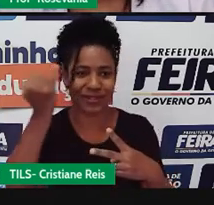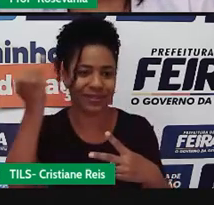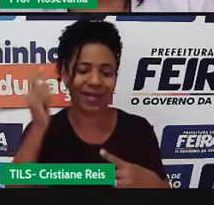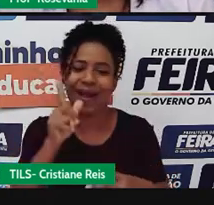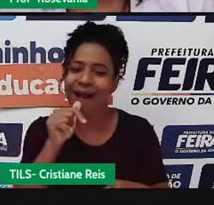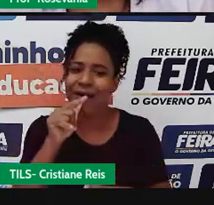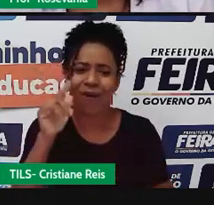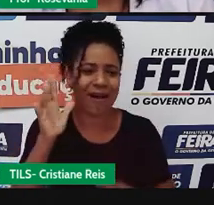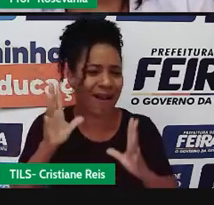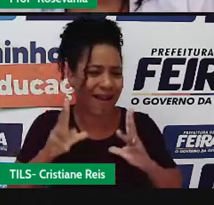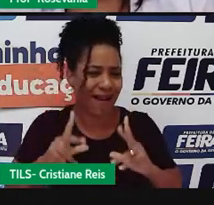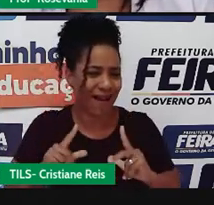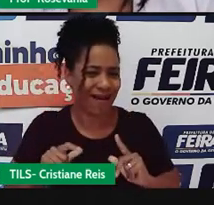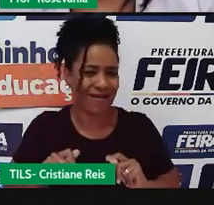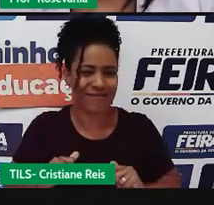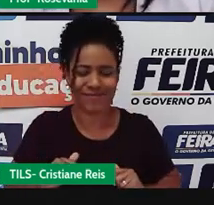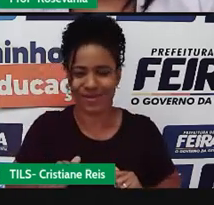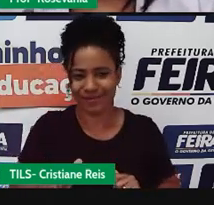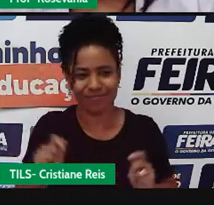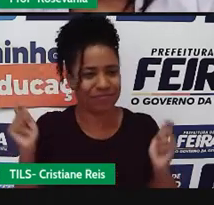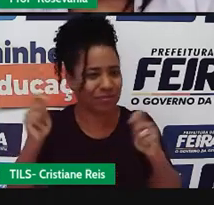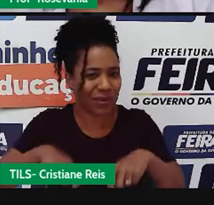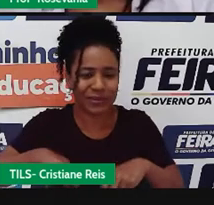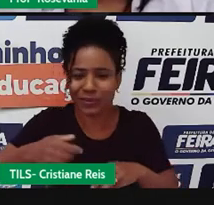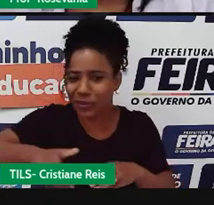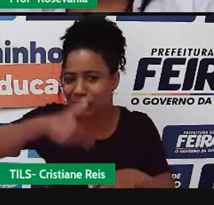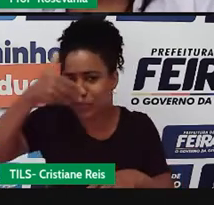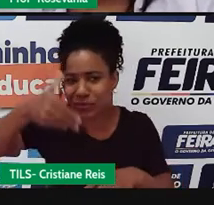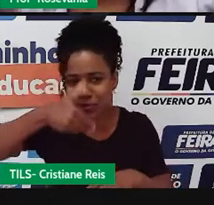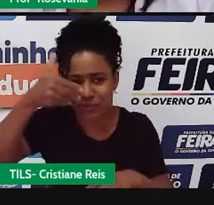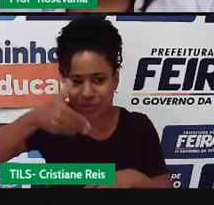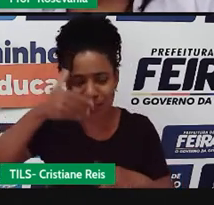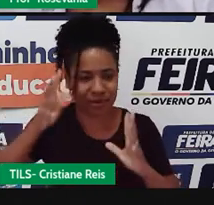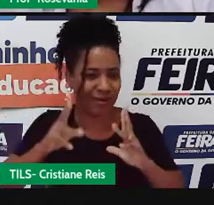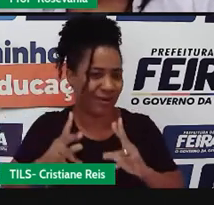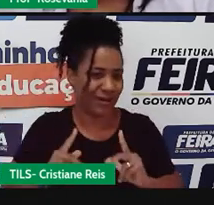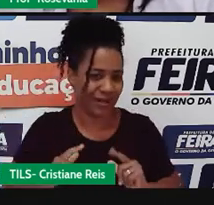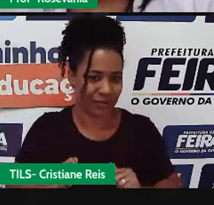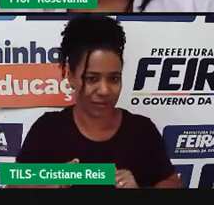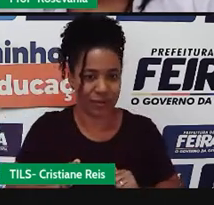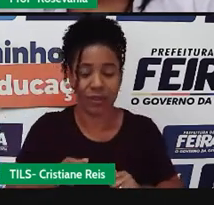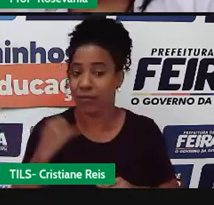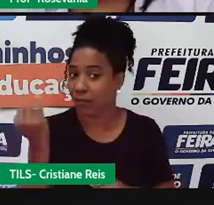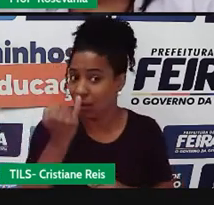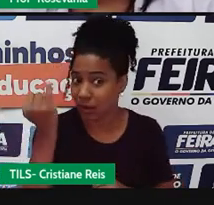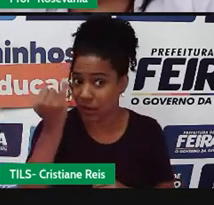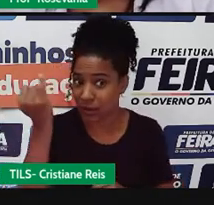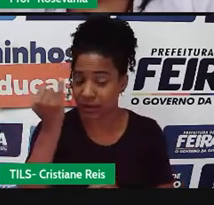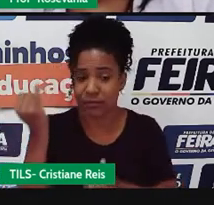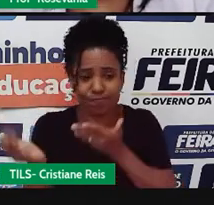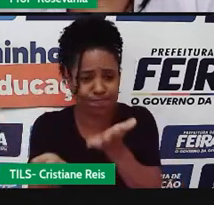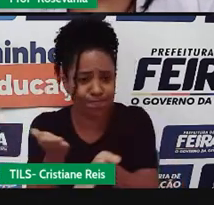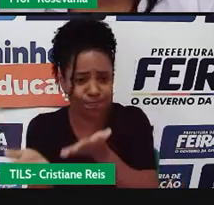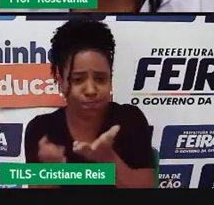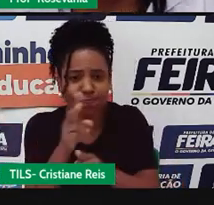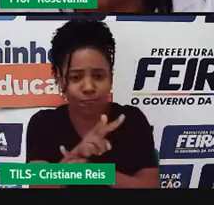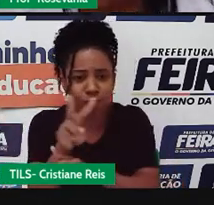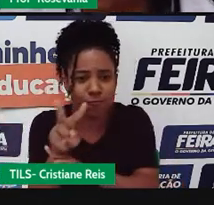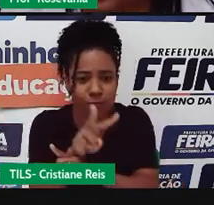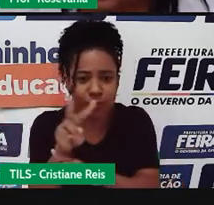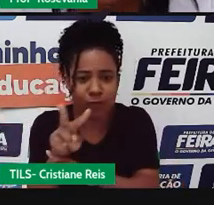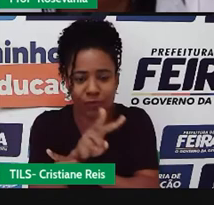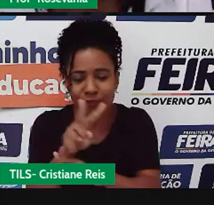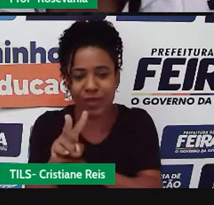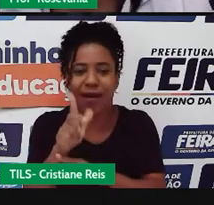você, né, poder consumir aí. É só a gente manter também, né, as saídas, né, de água desses aquíferos, com